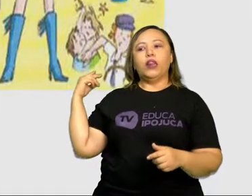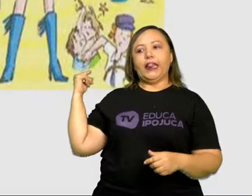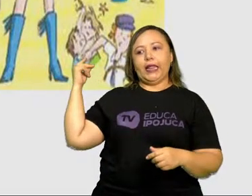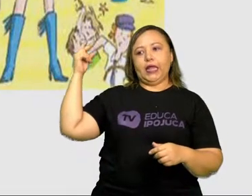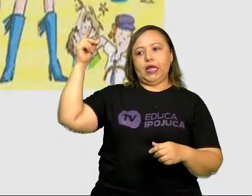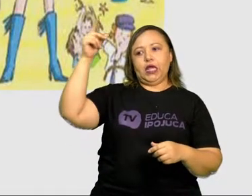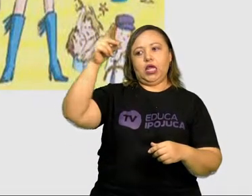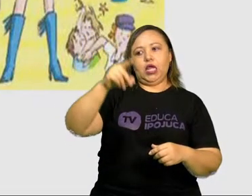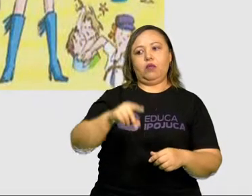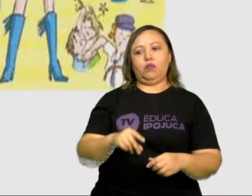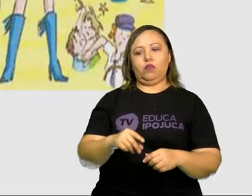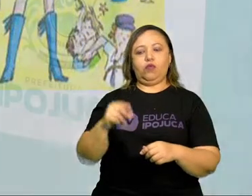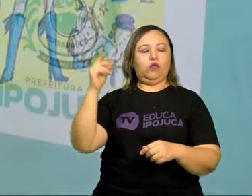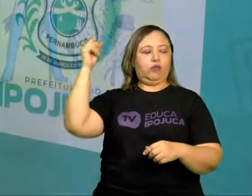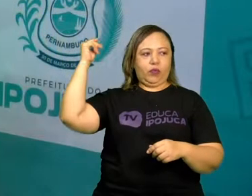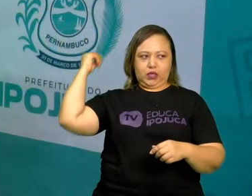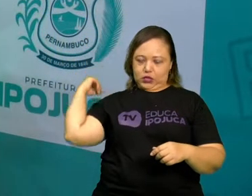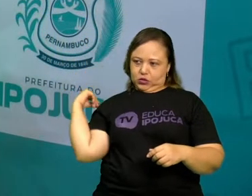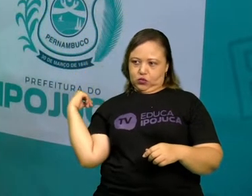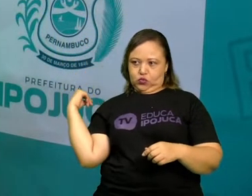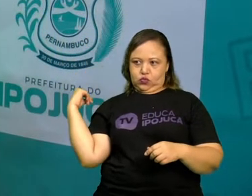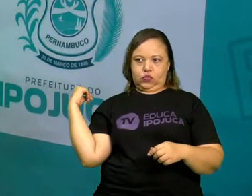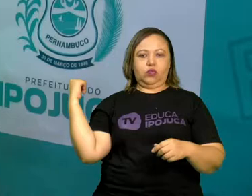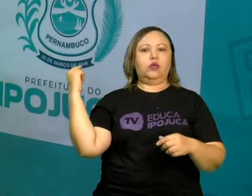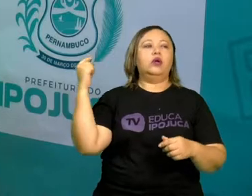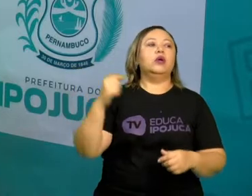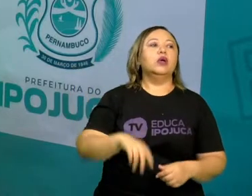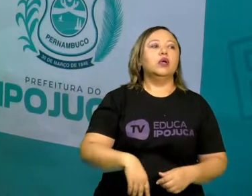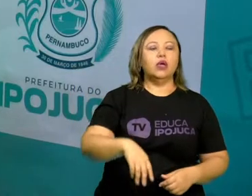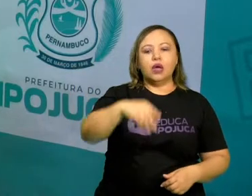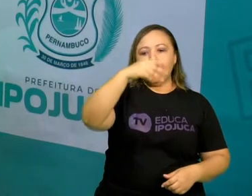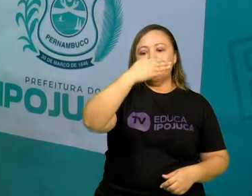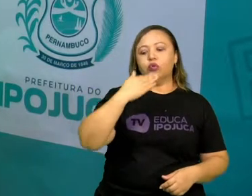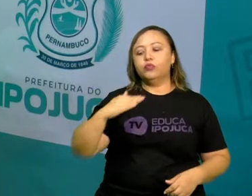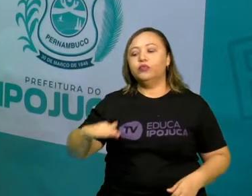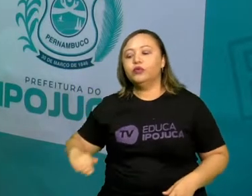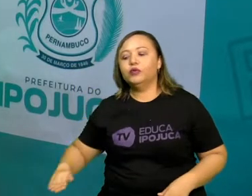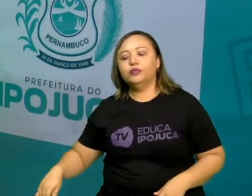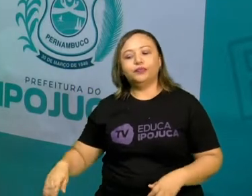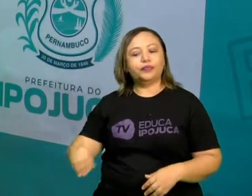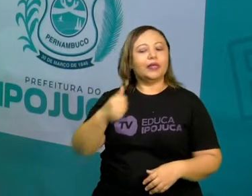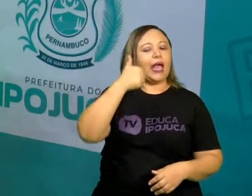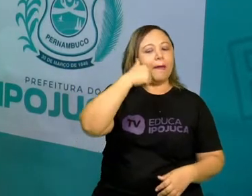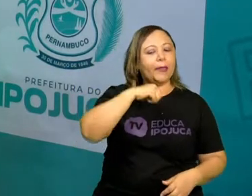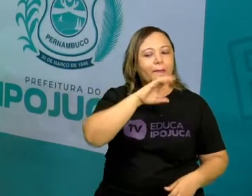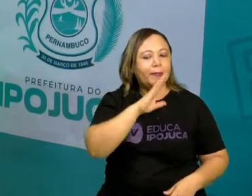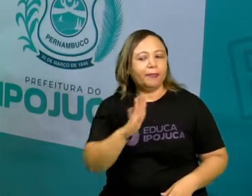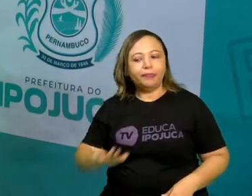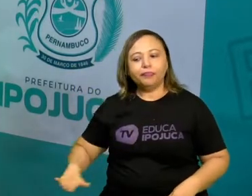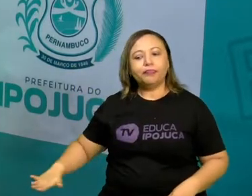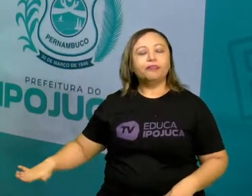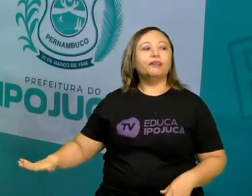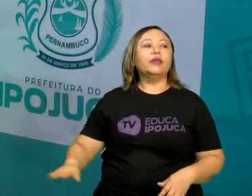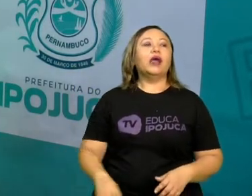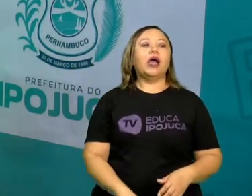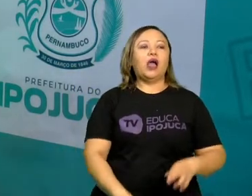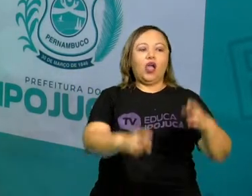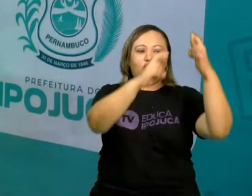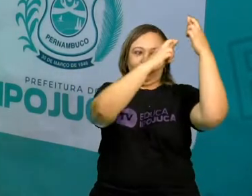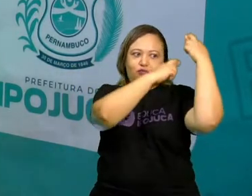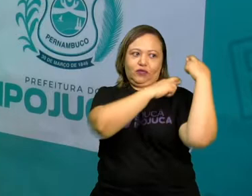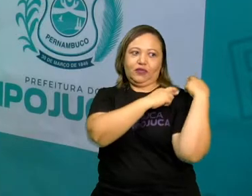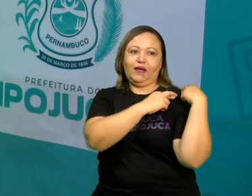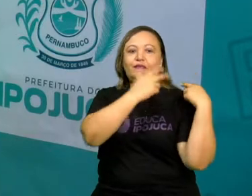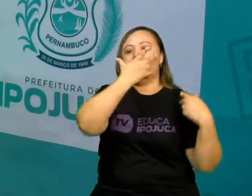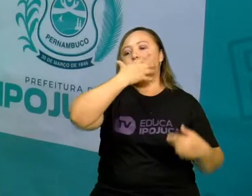que antigamente, quando a tia Márcia era pequenininha ou quando minha mãe era pequenininha, o responsável pela família